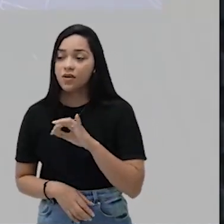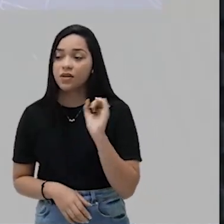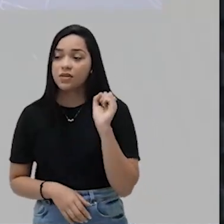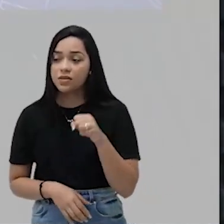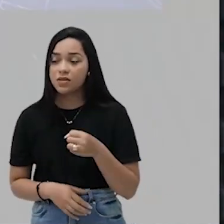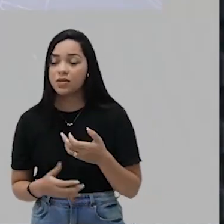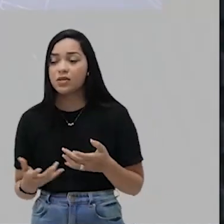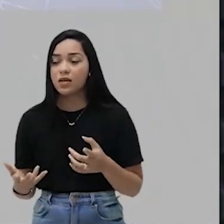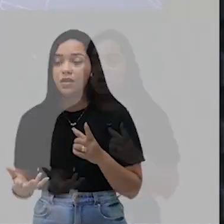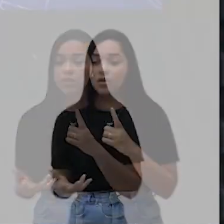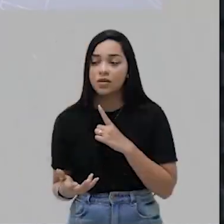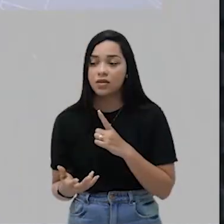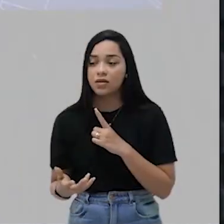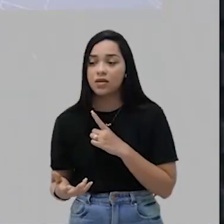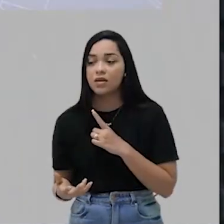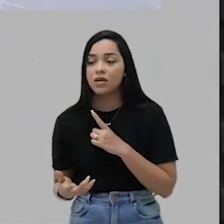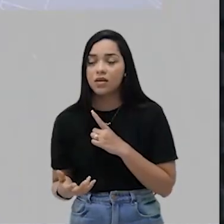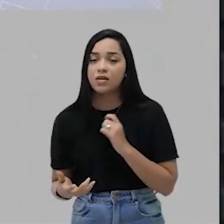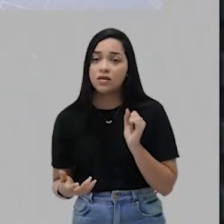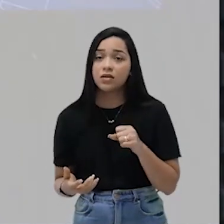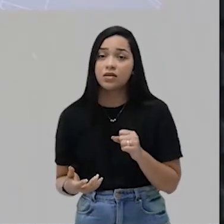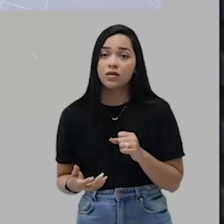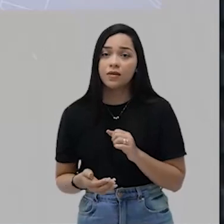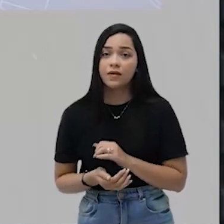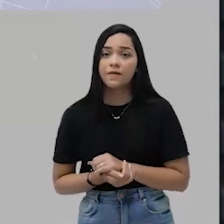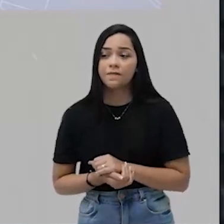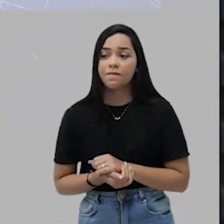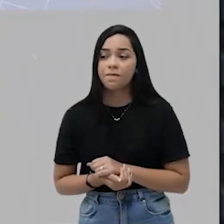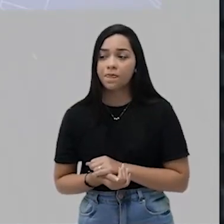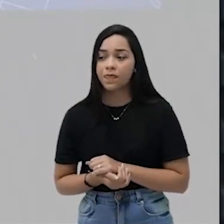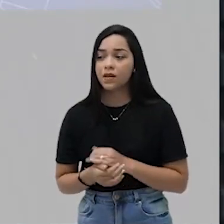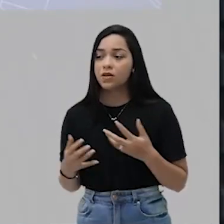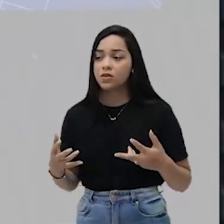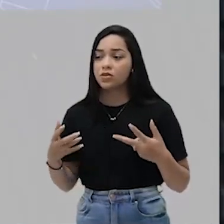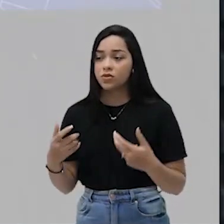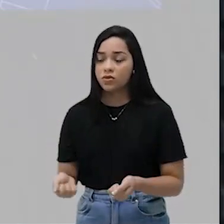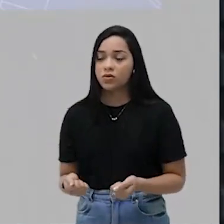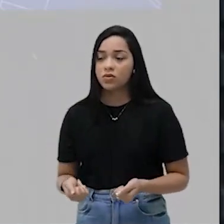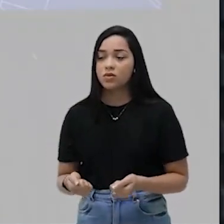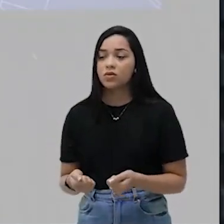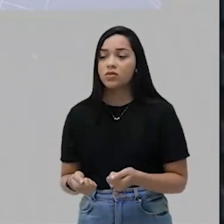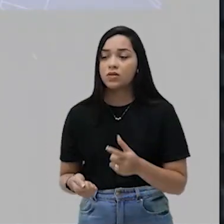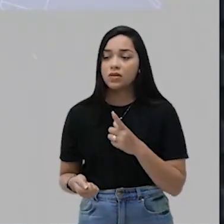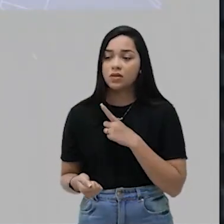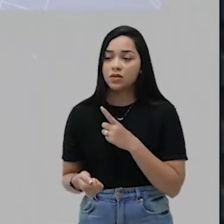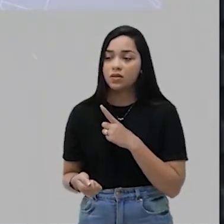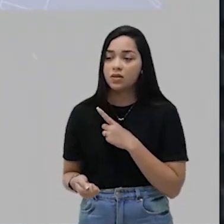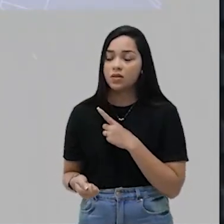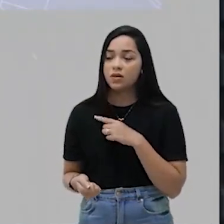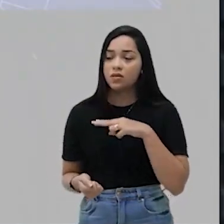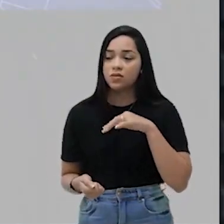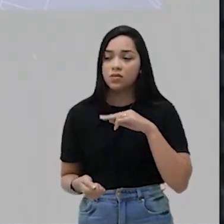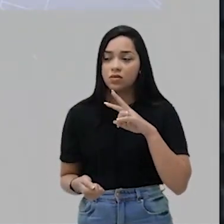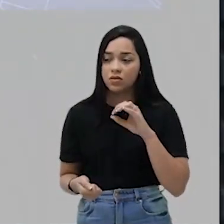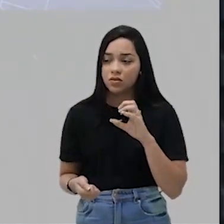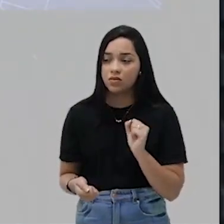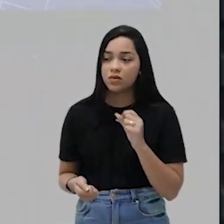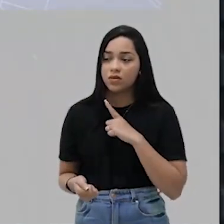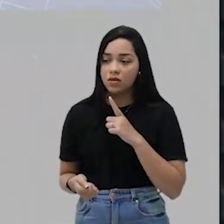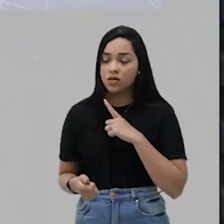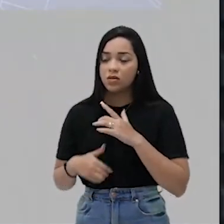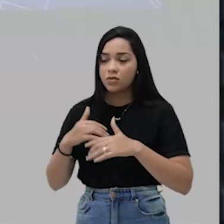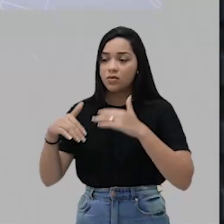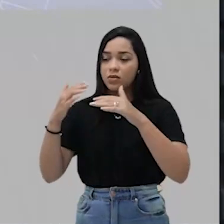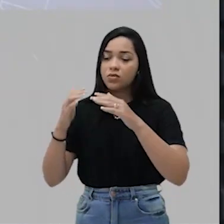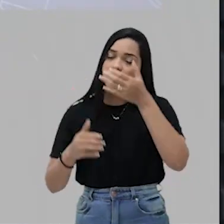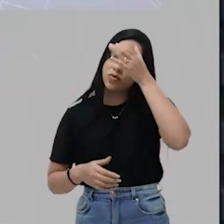acabar predominando. Apesar de toda a resistência desses nativos. Então, nós temos um processo